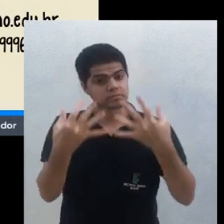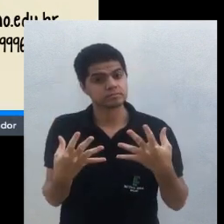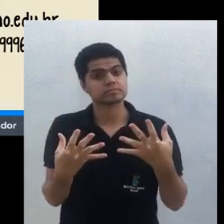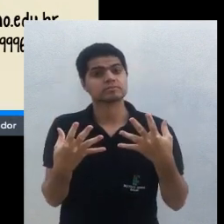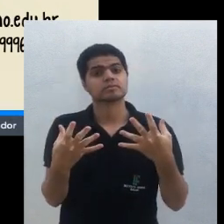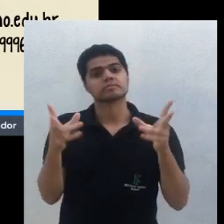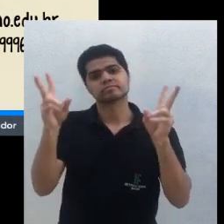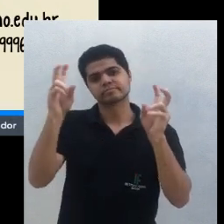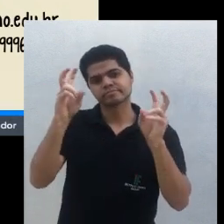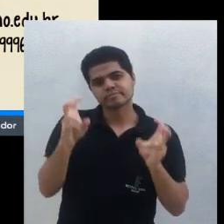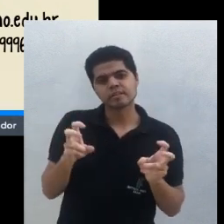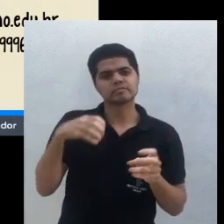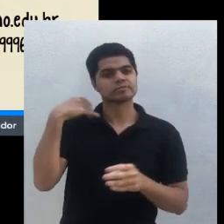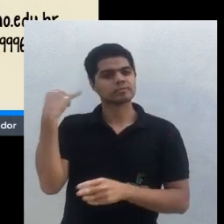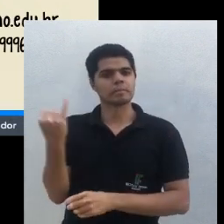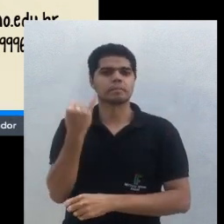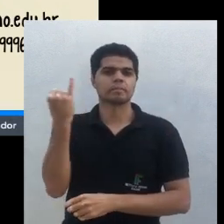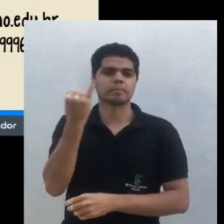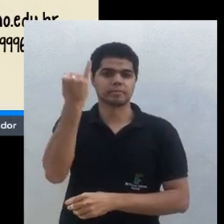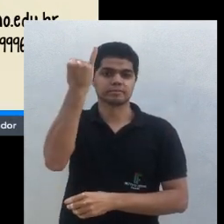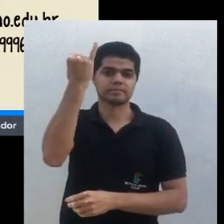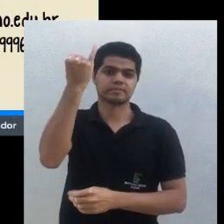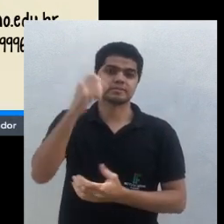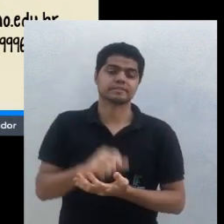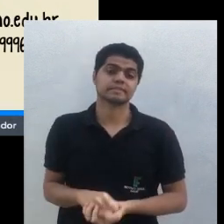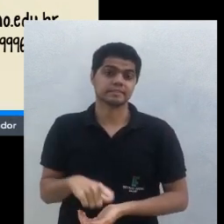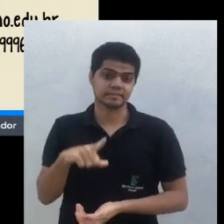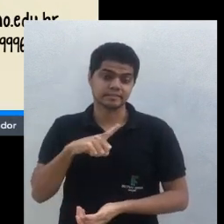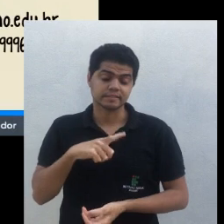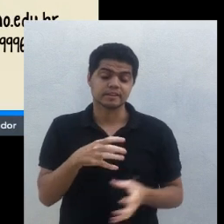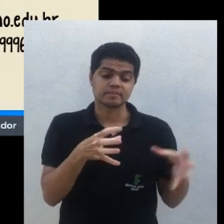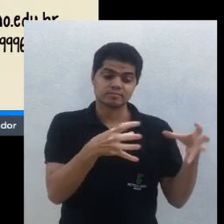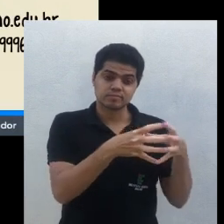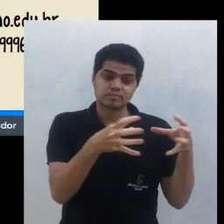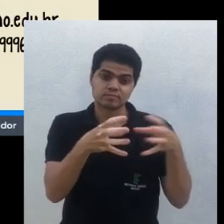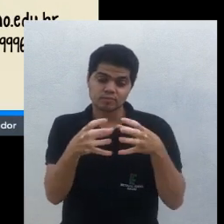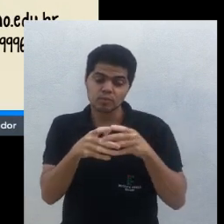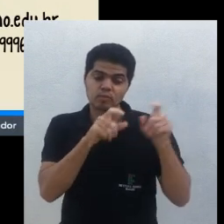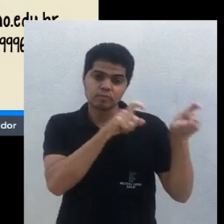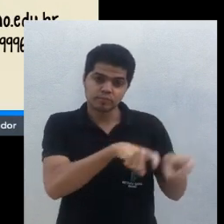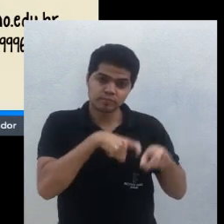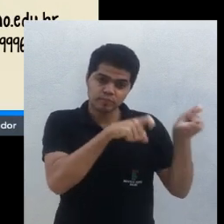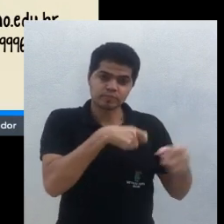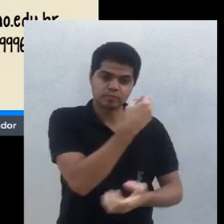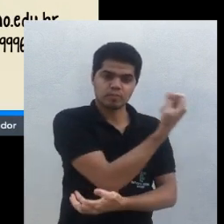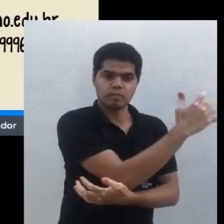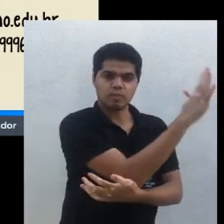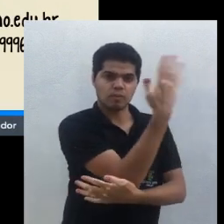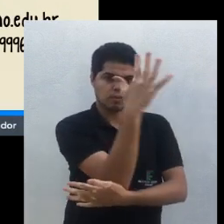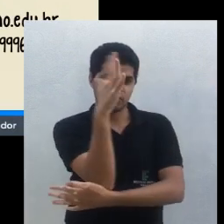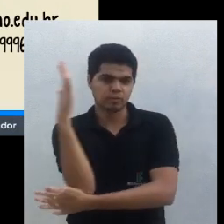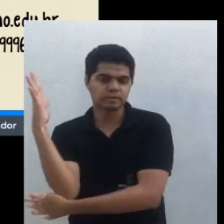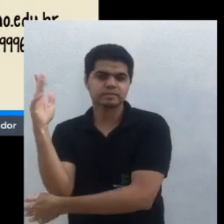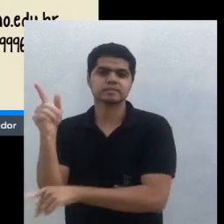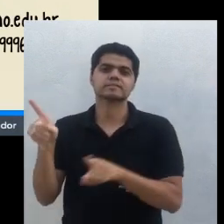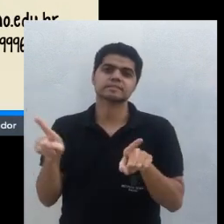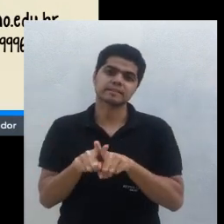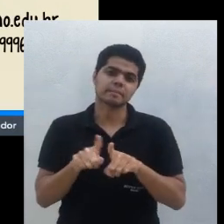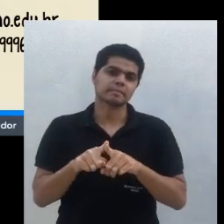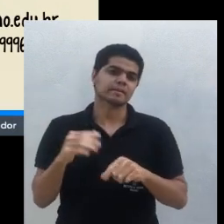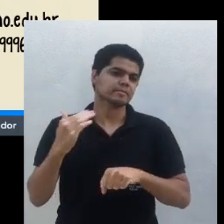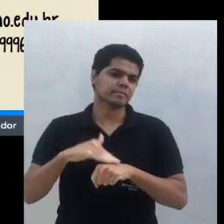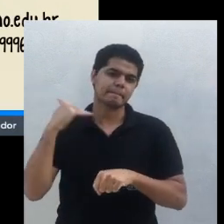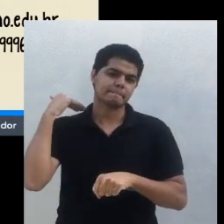orgânicos que é o que eu acredito que é o que eu acho que realmente leva à sustentabilidade da propriedade e a